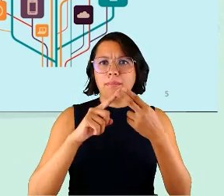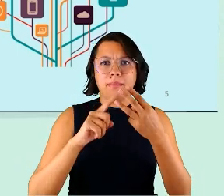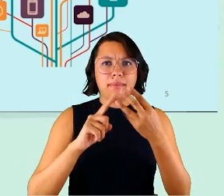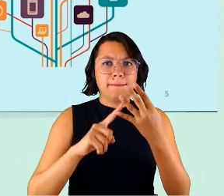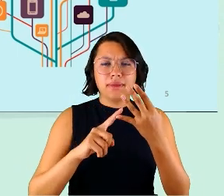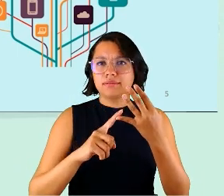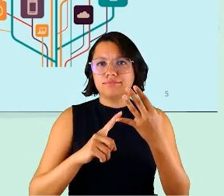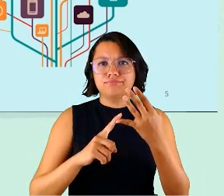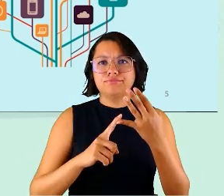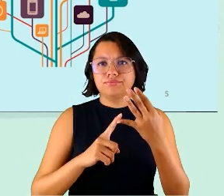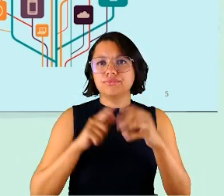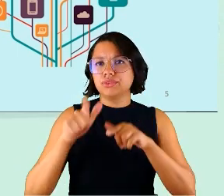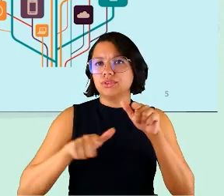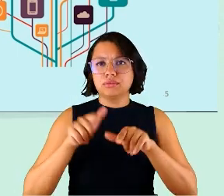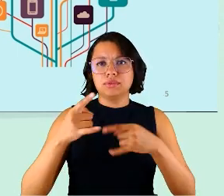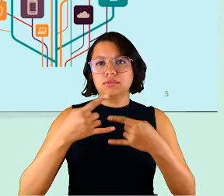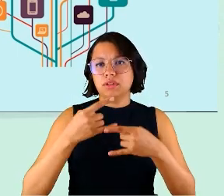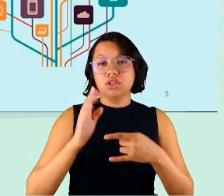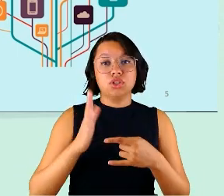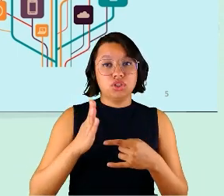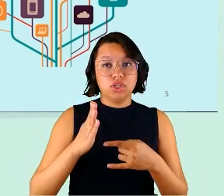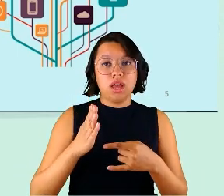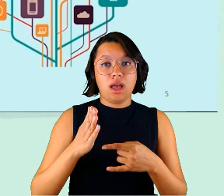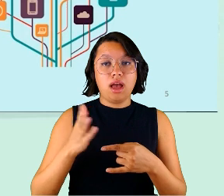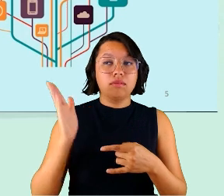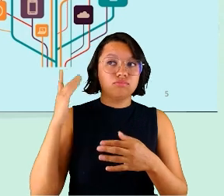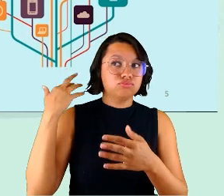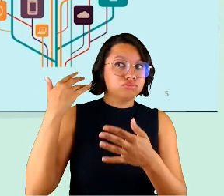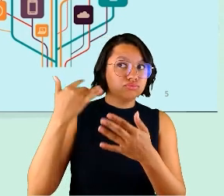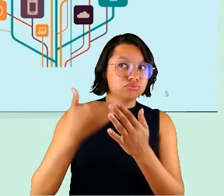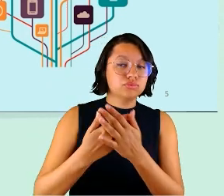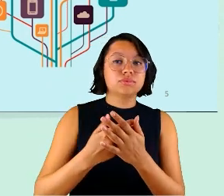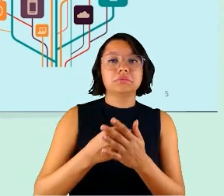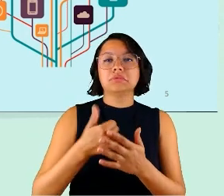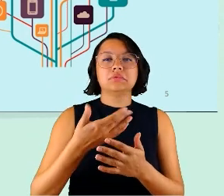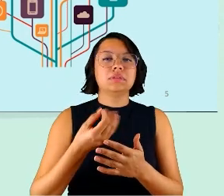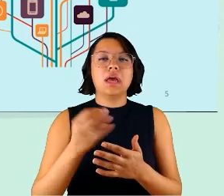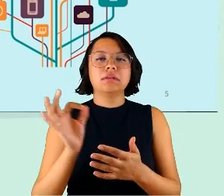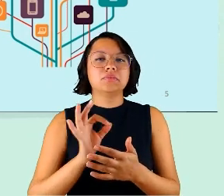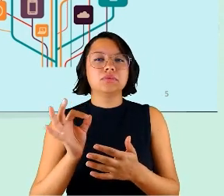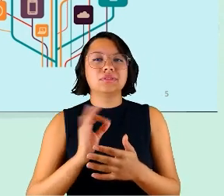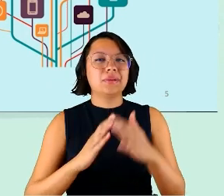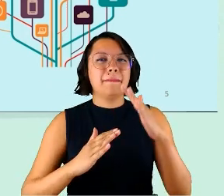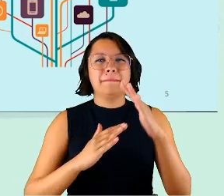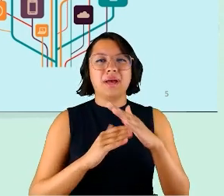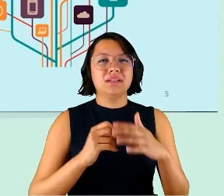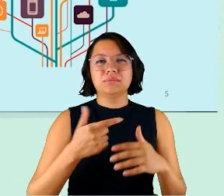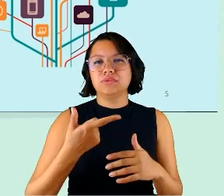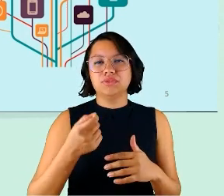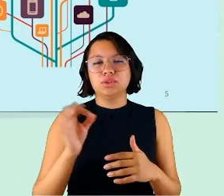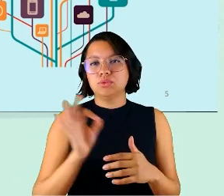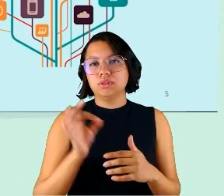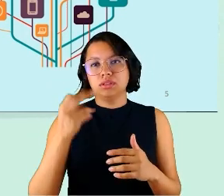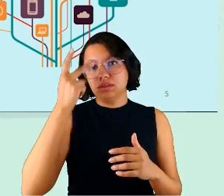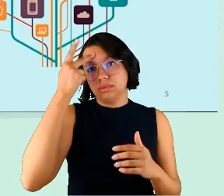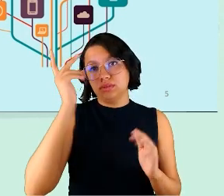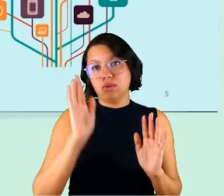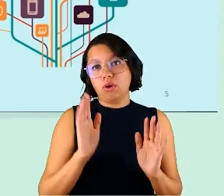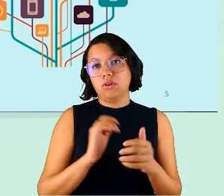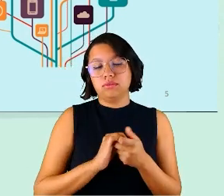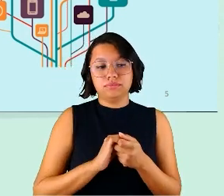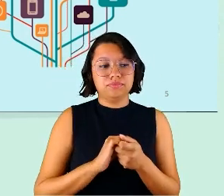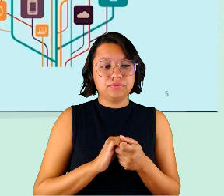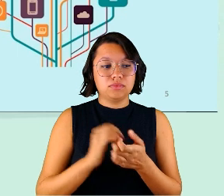modalidade de teletrabalho, ela já vinha sendo praticada por 10%, às vezes, no máximo 20%